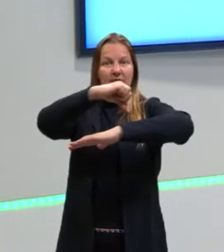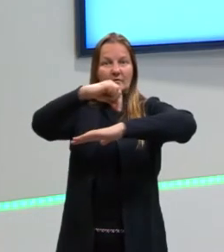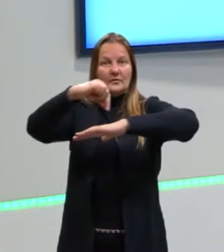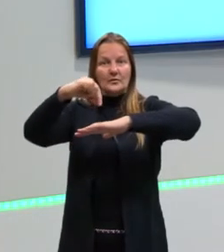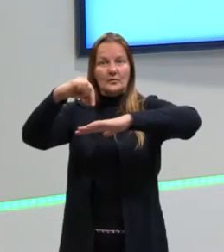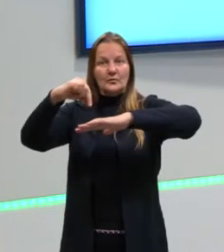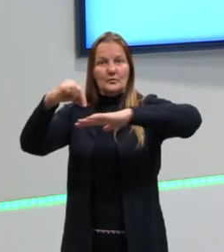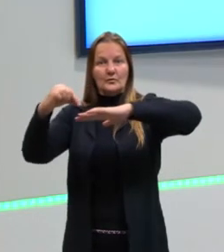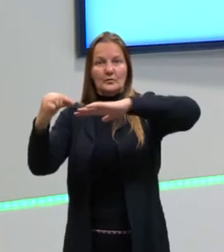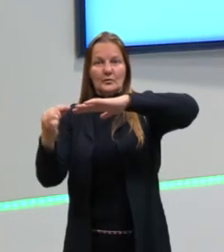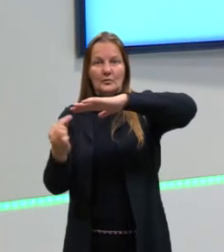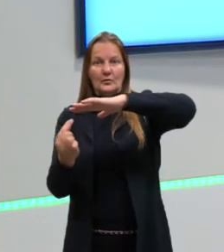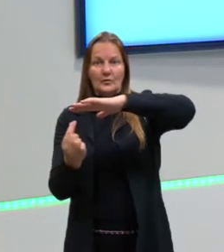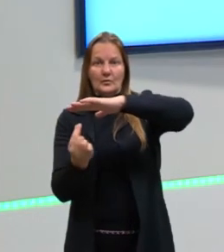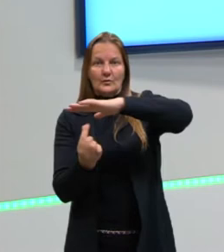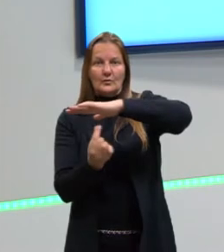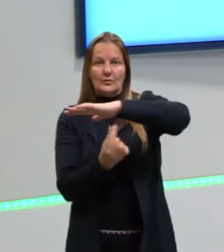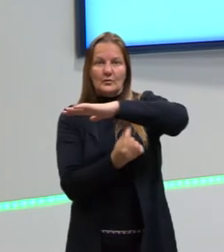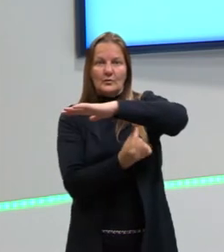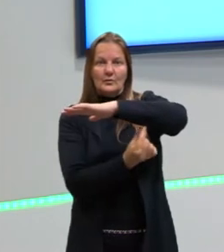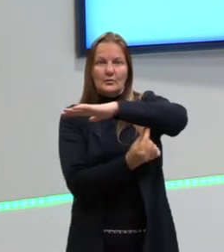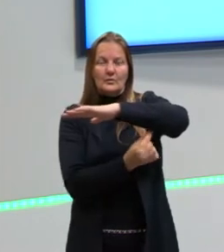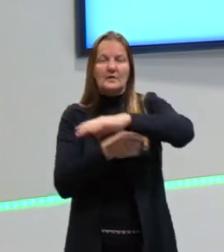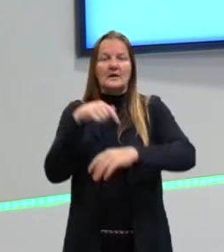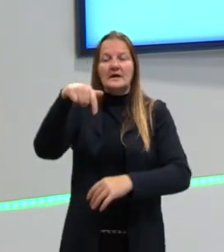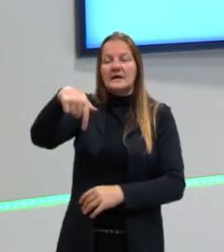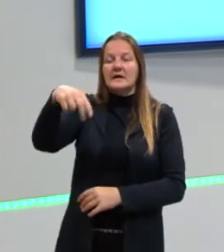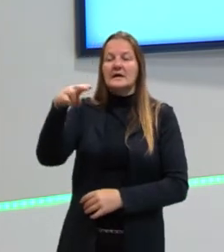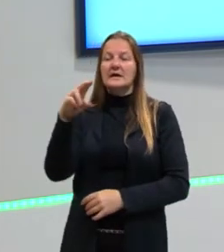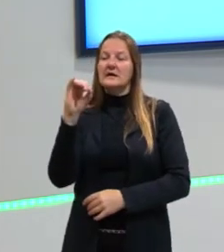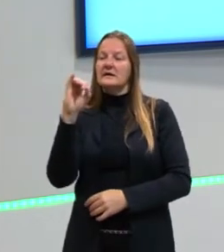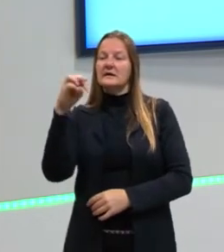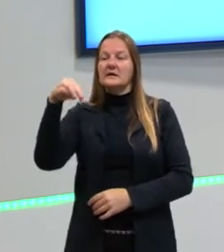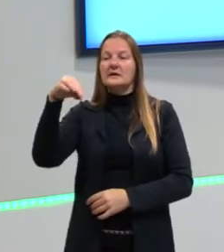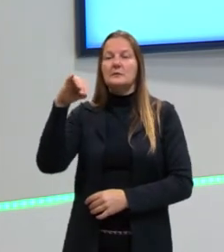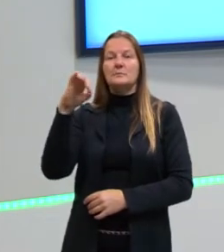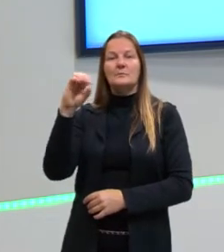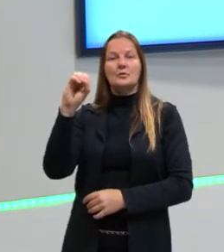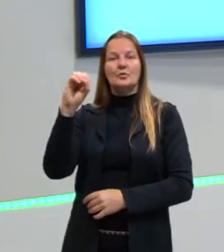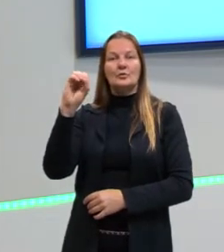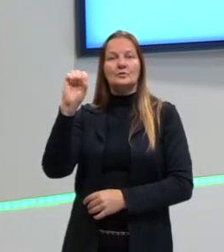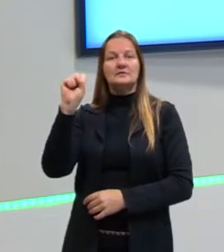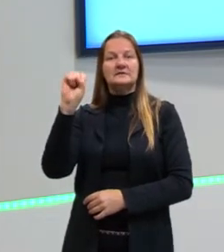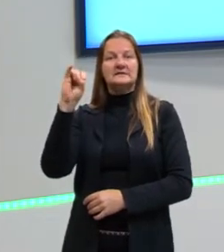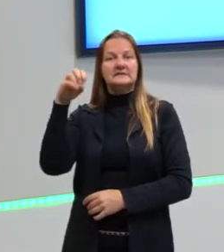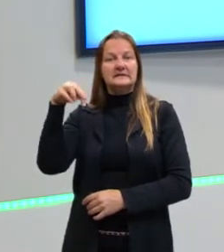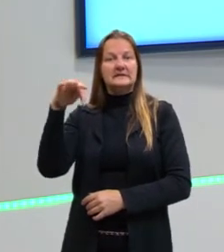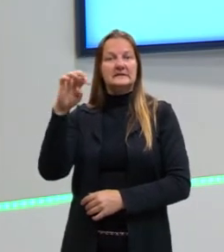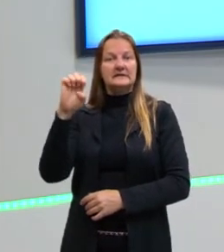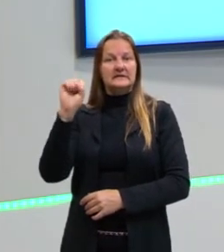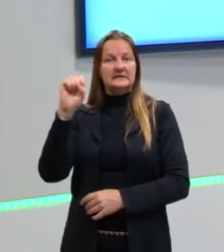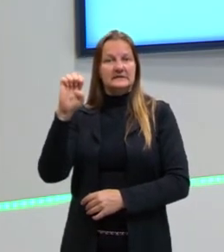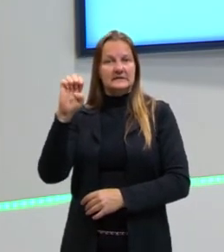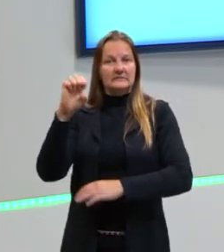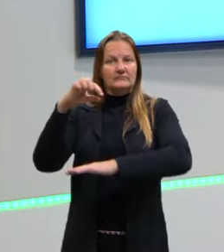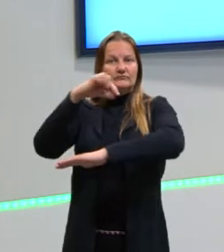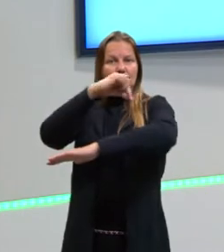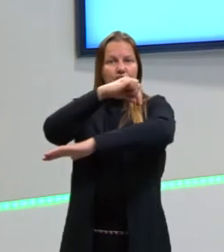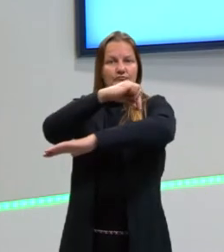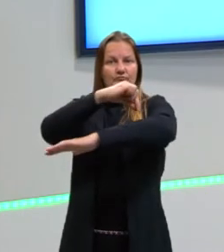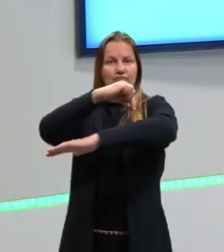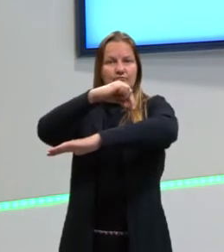e da quimiosíntese é qual? É que nas duas situações há produção de matéria orgânica.